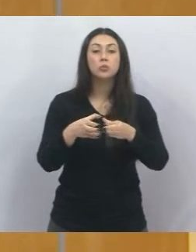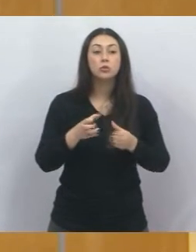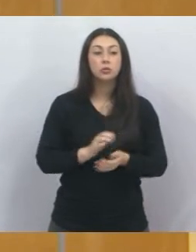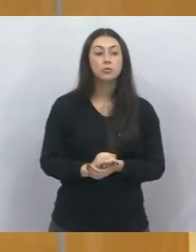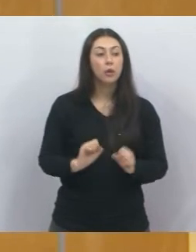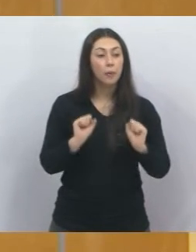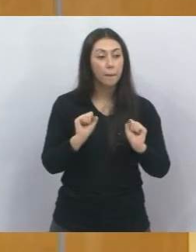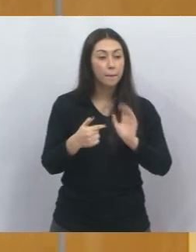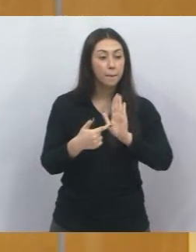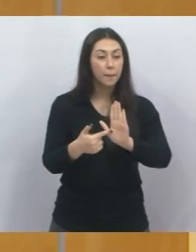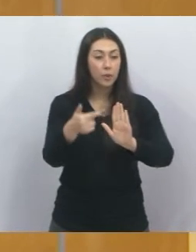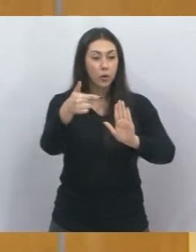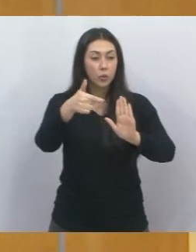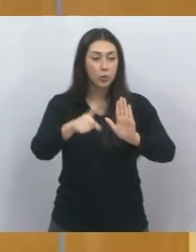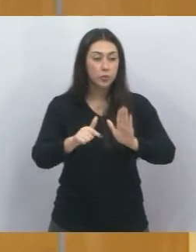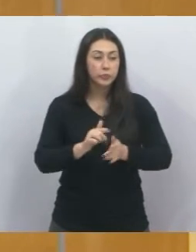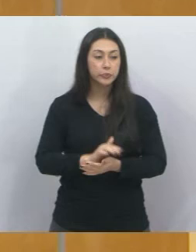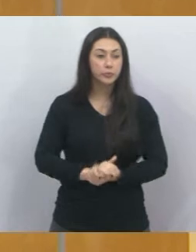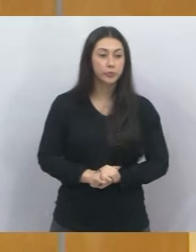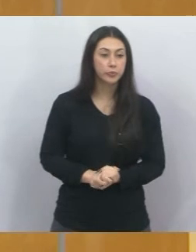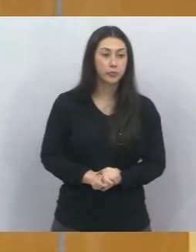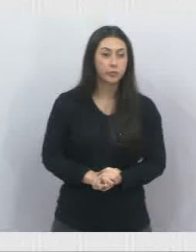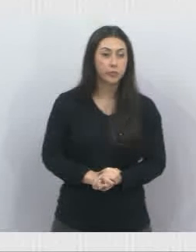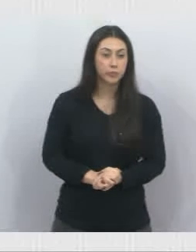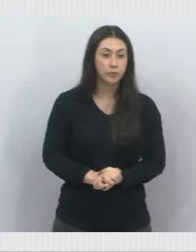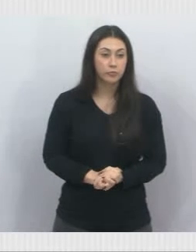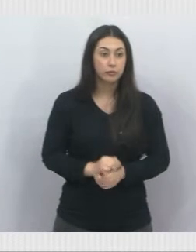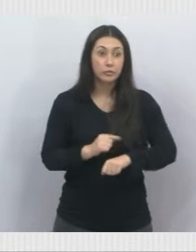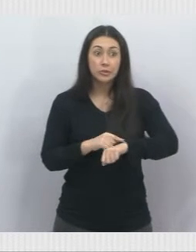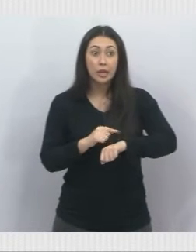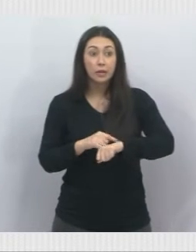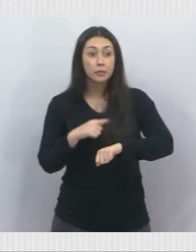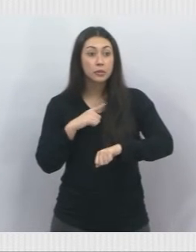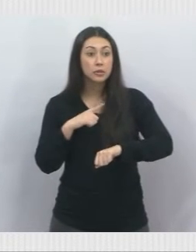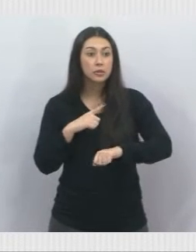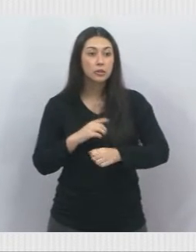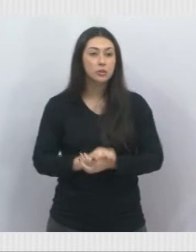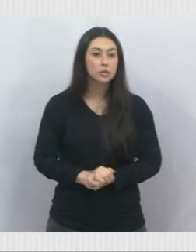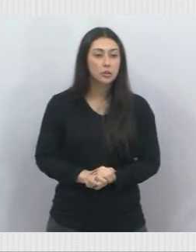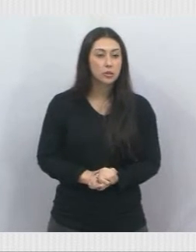Pode mostrar o próximo agora. Não se vai dar tempo, mas vamos lá.